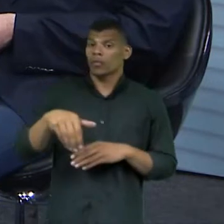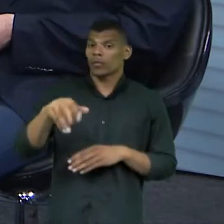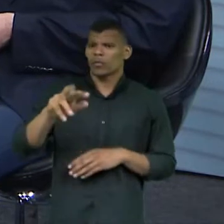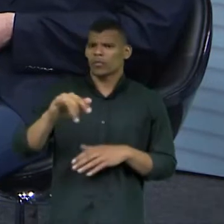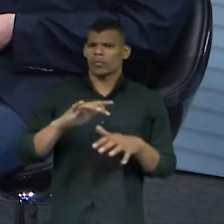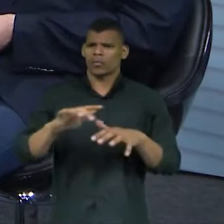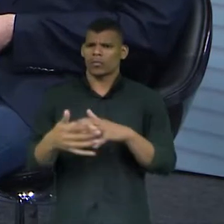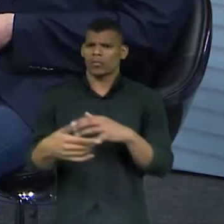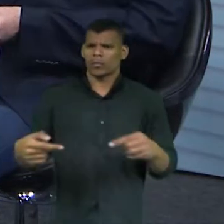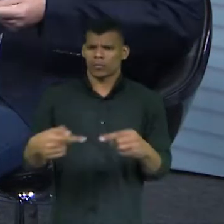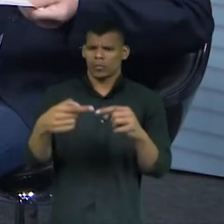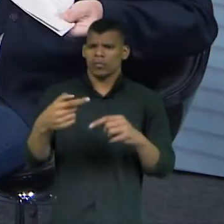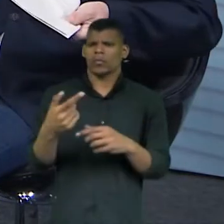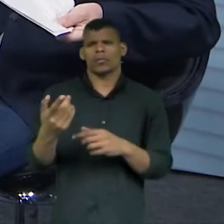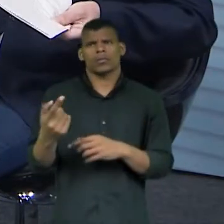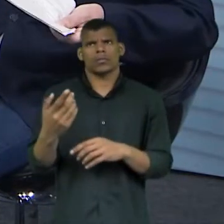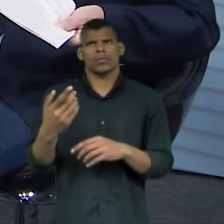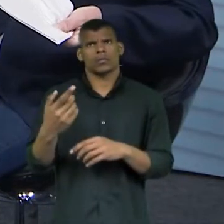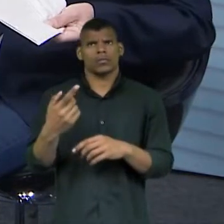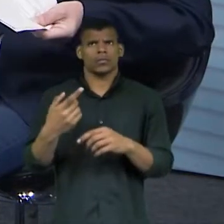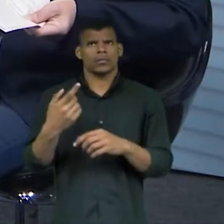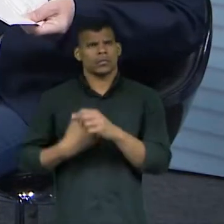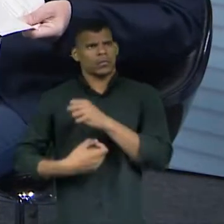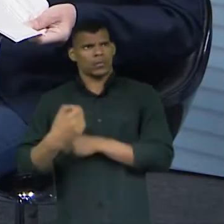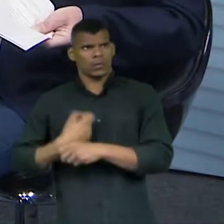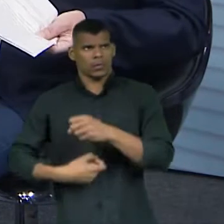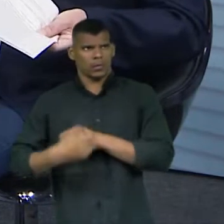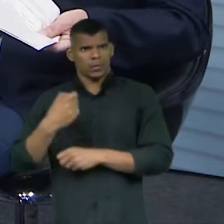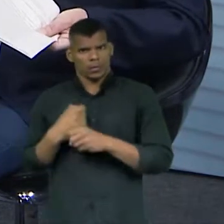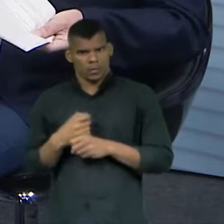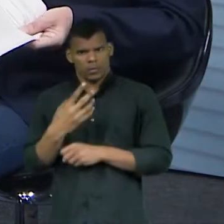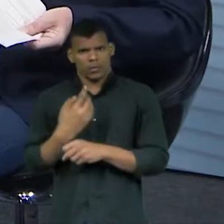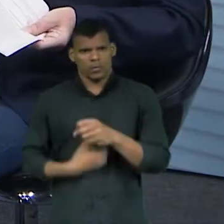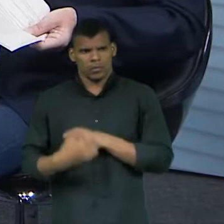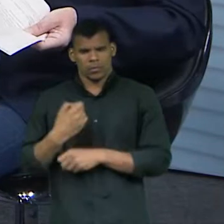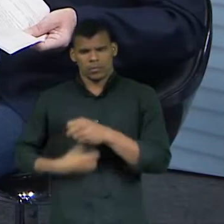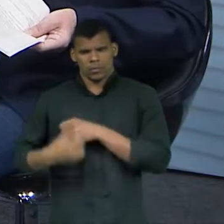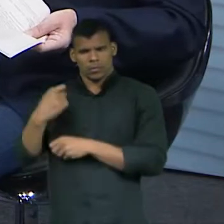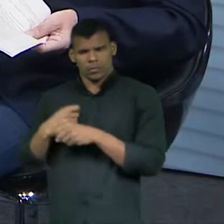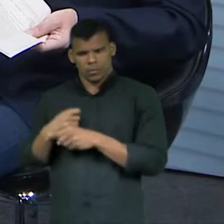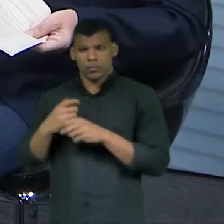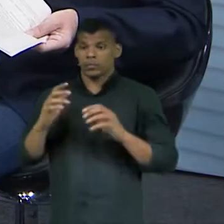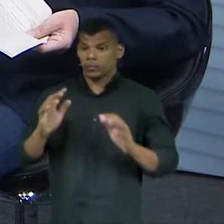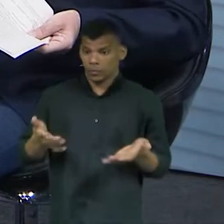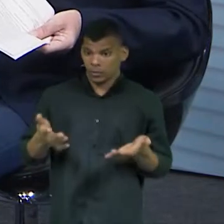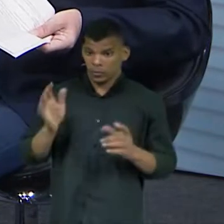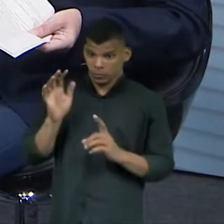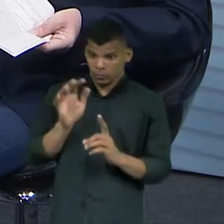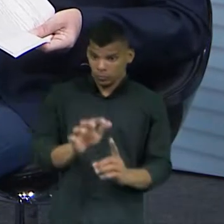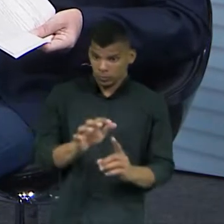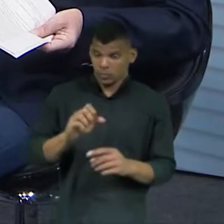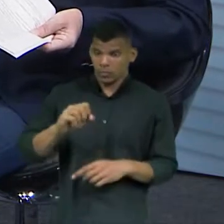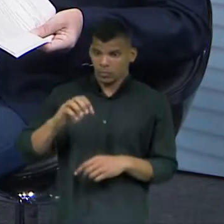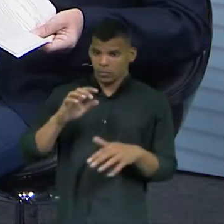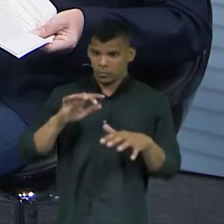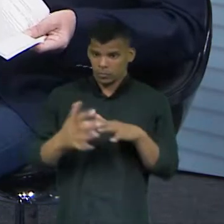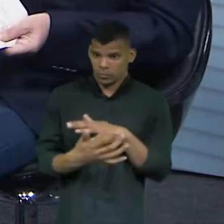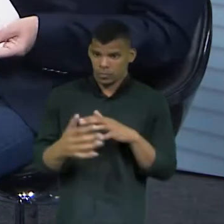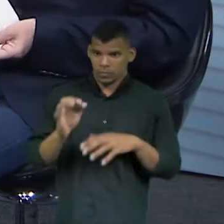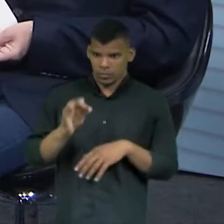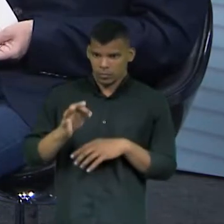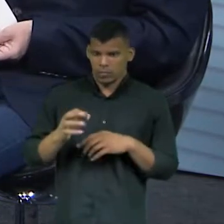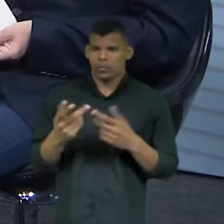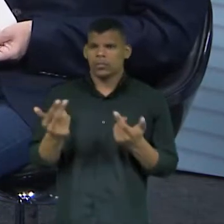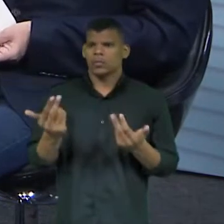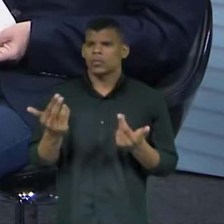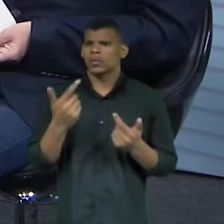sociais. A eleição passada já teve um certo impacto nas redes sociais, como